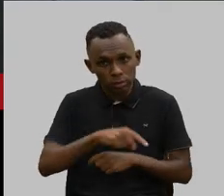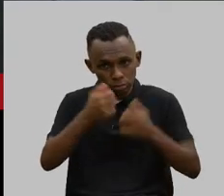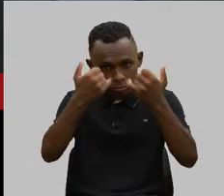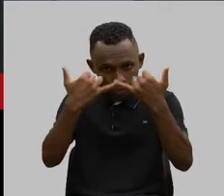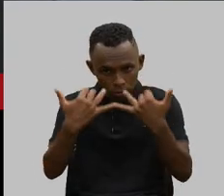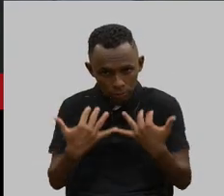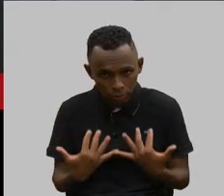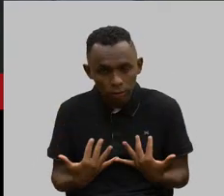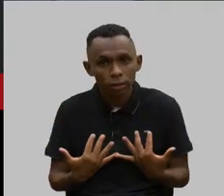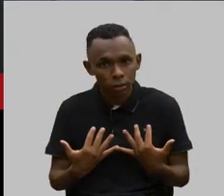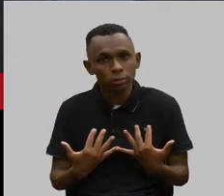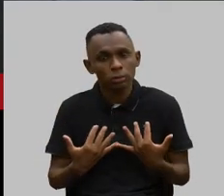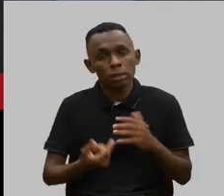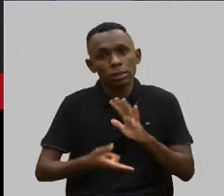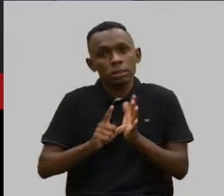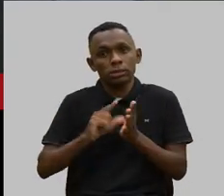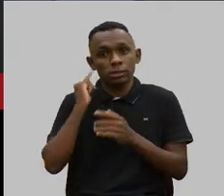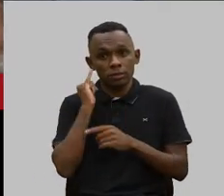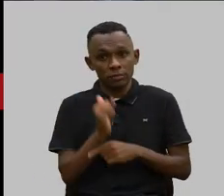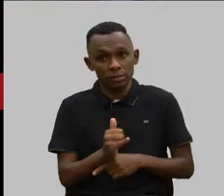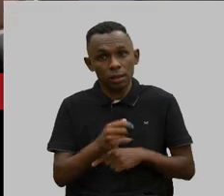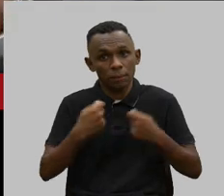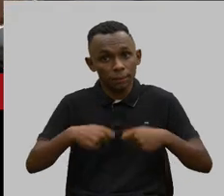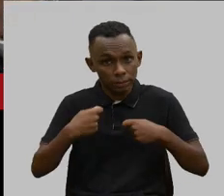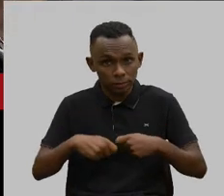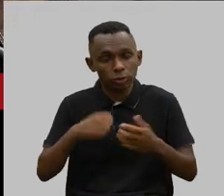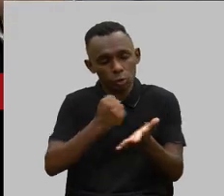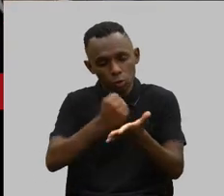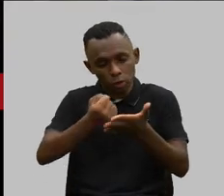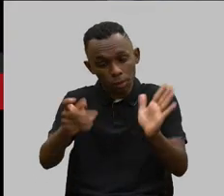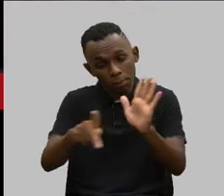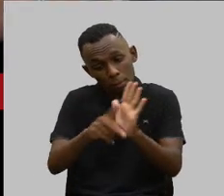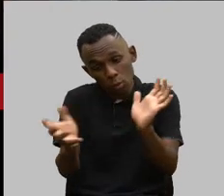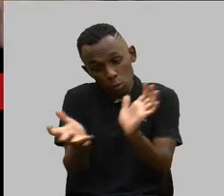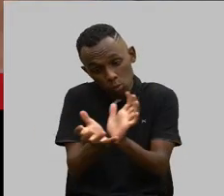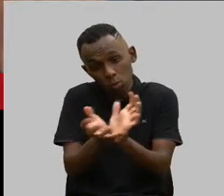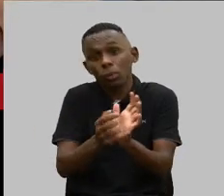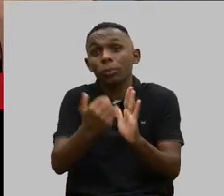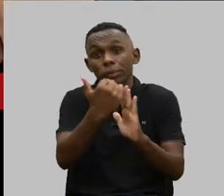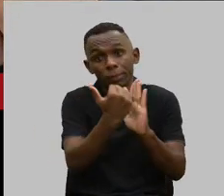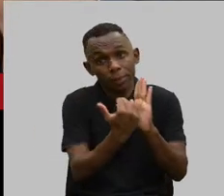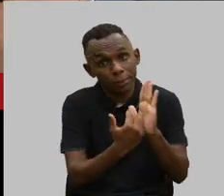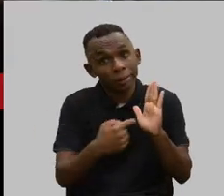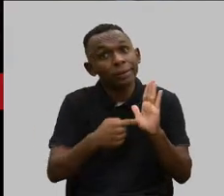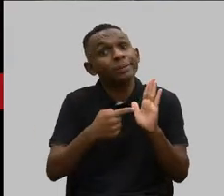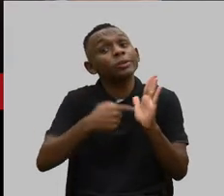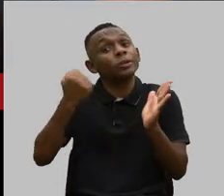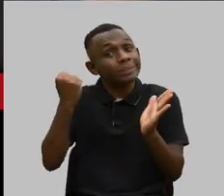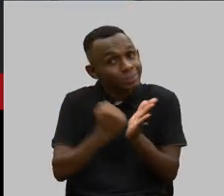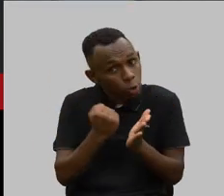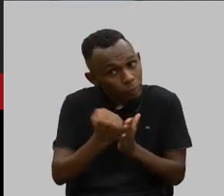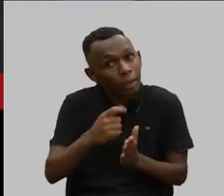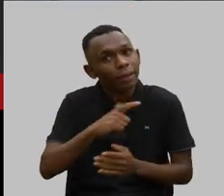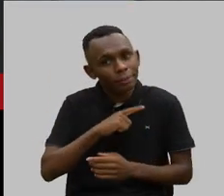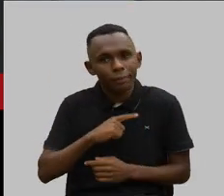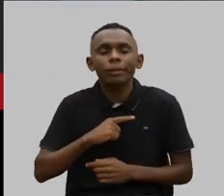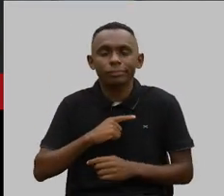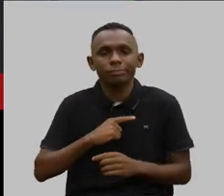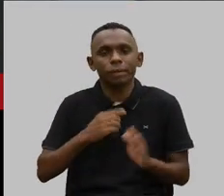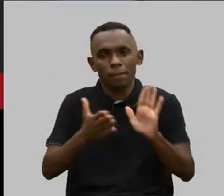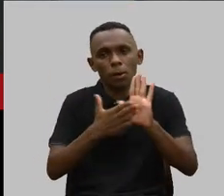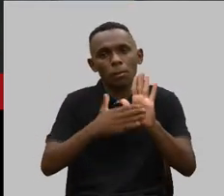situações do cancelamento, do aviso prévio. Os contratos coletivos, infelizmente, preveem nos próprios contratos o cancelamento